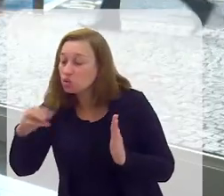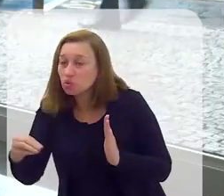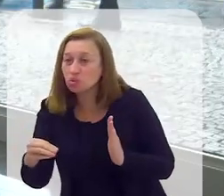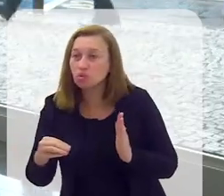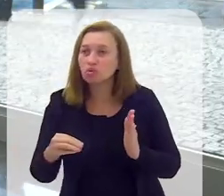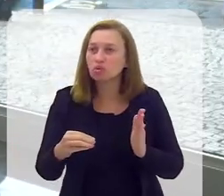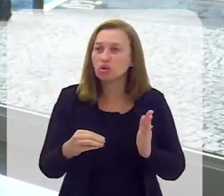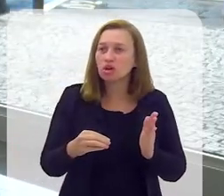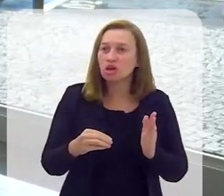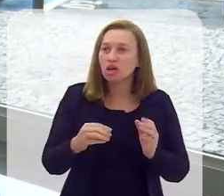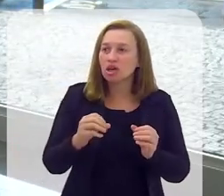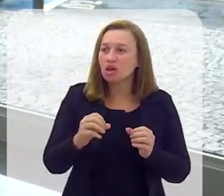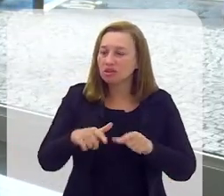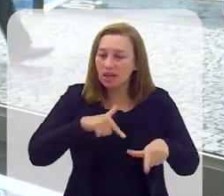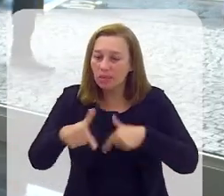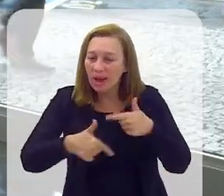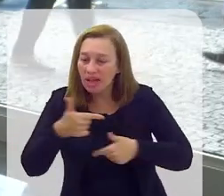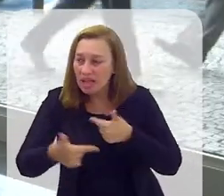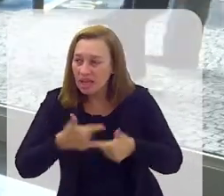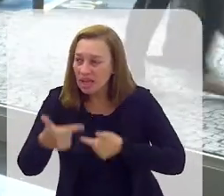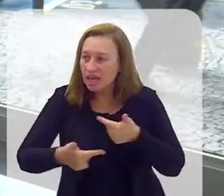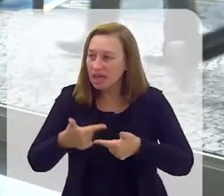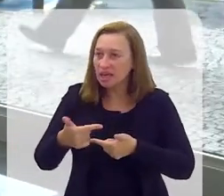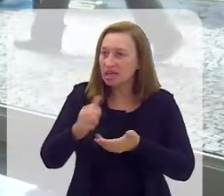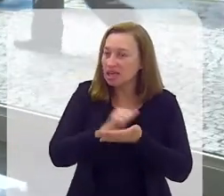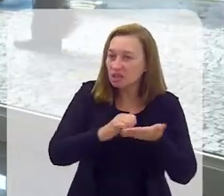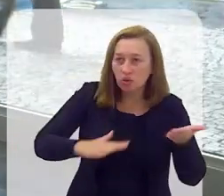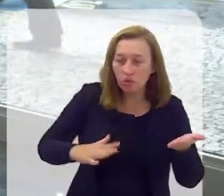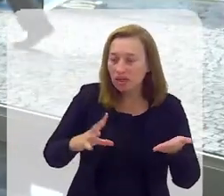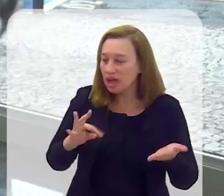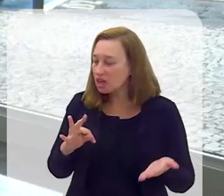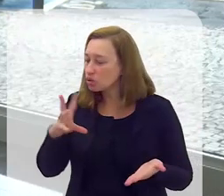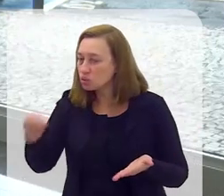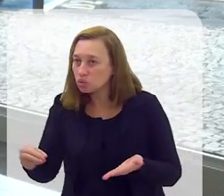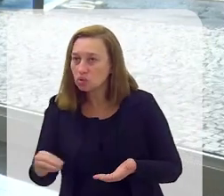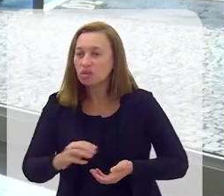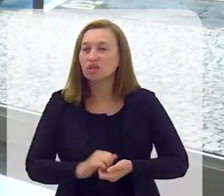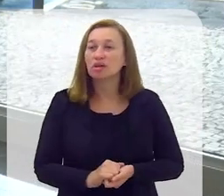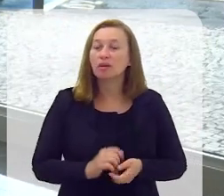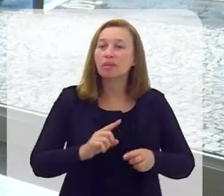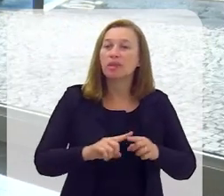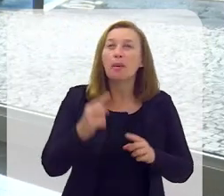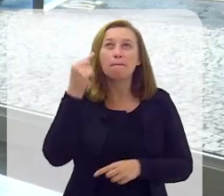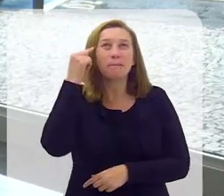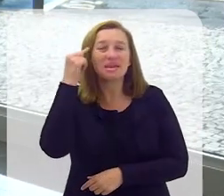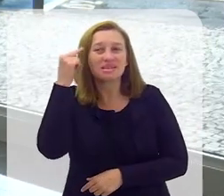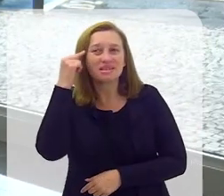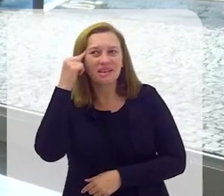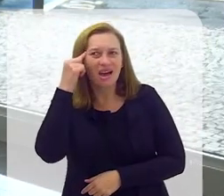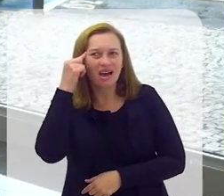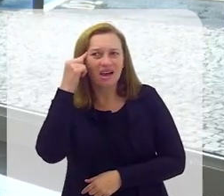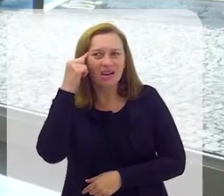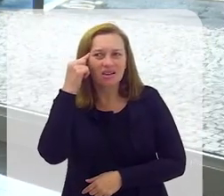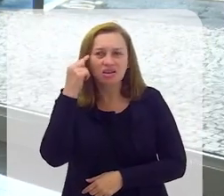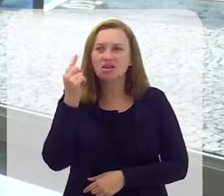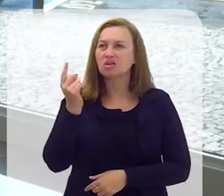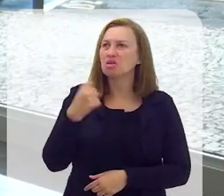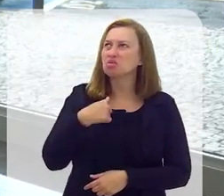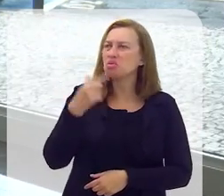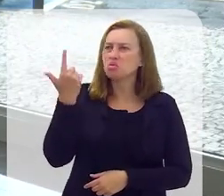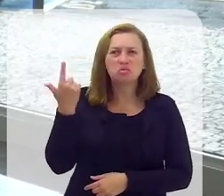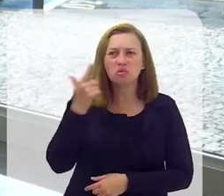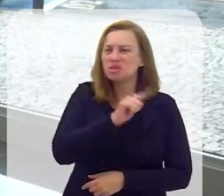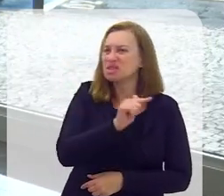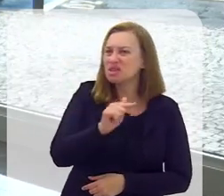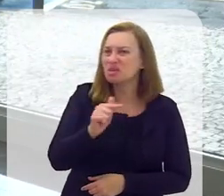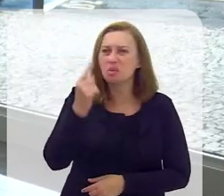realizei a tarefa de cabo a rabo, eu sei a matéria de cabo a rabo. Só que, se formos pensar racionalmente, eu não consigo